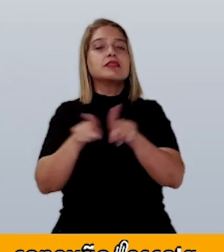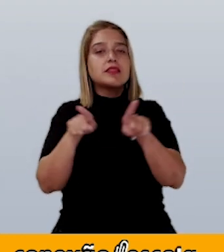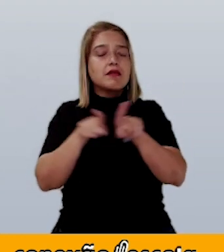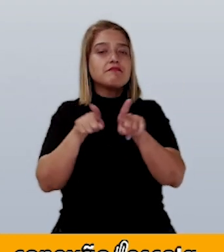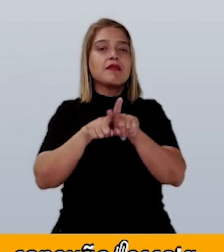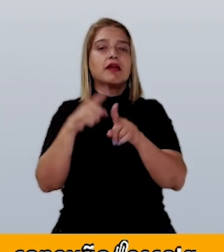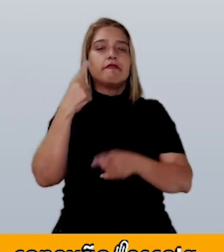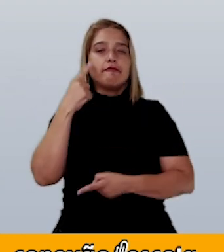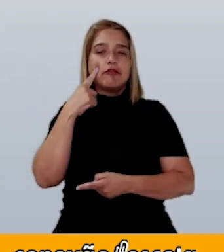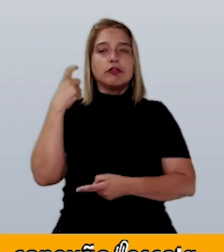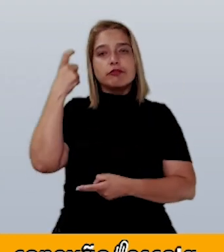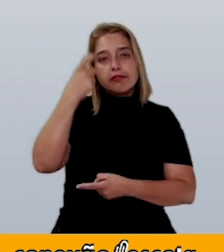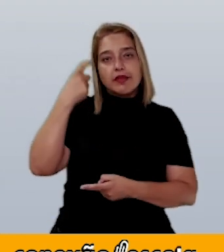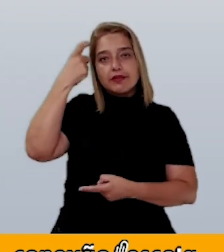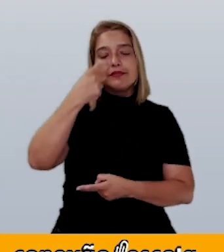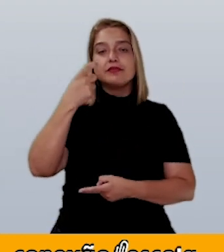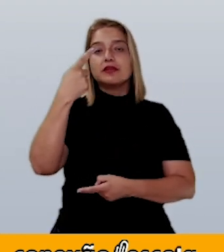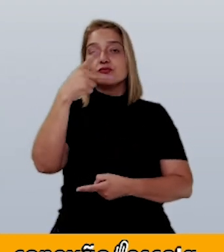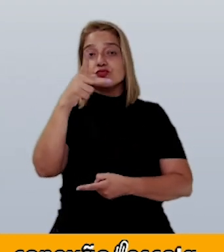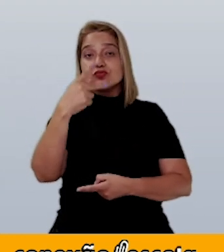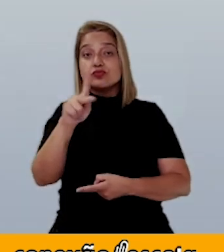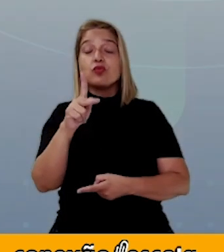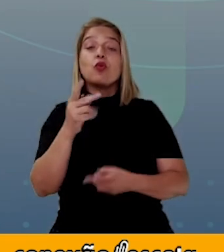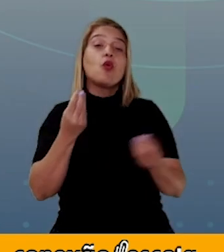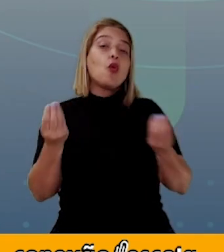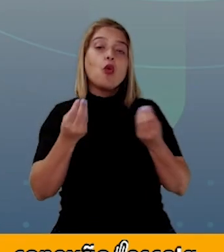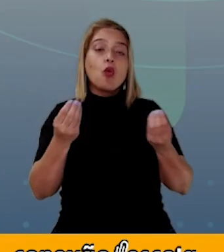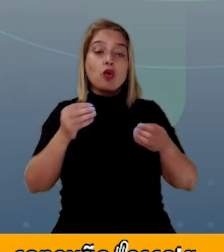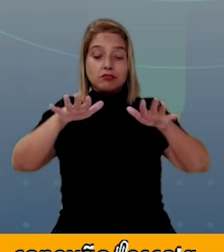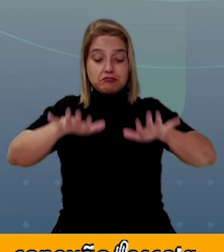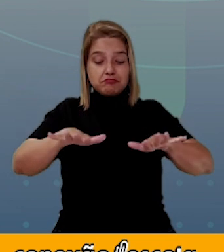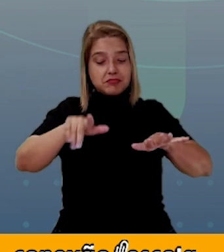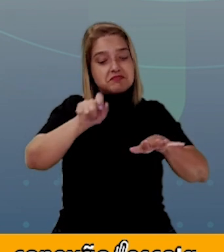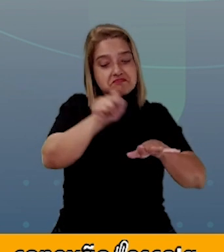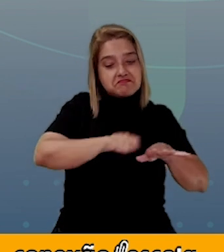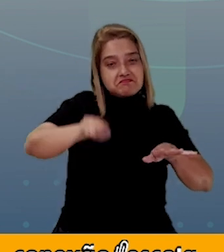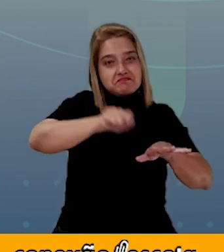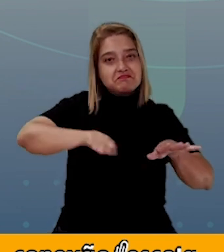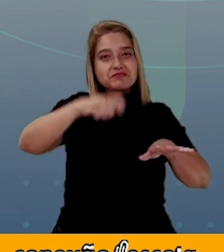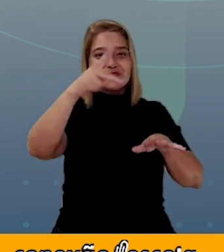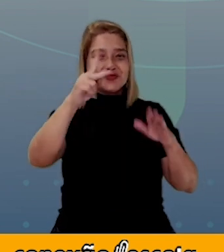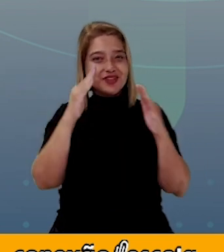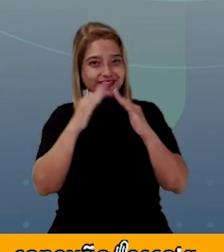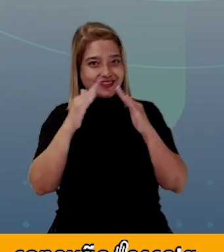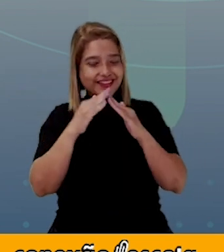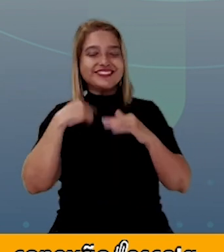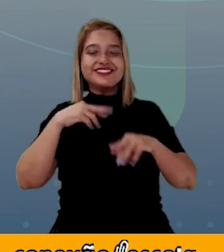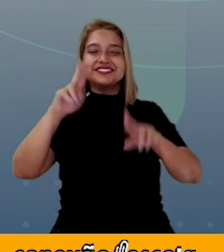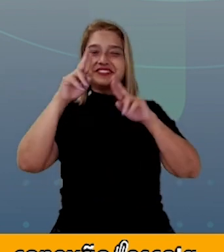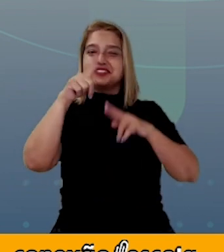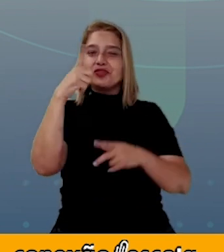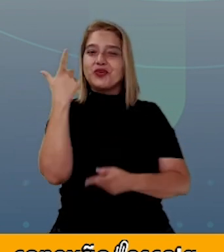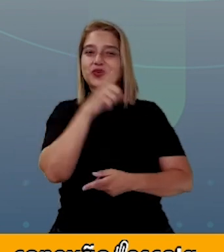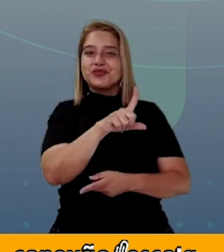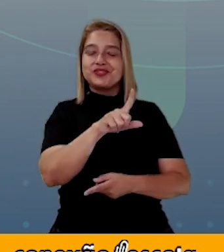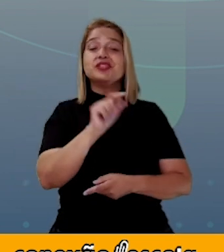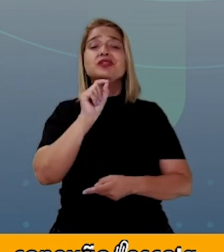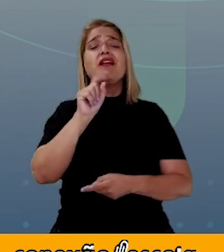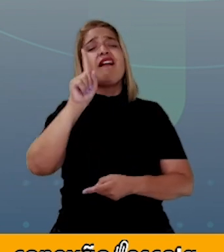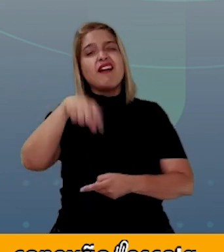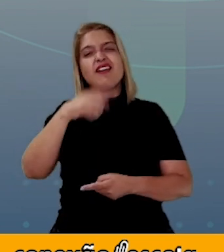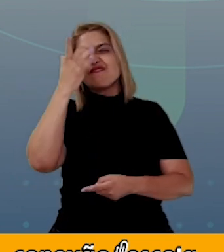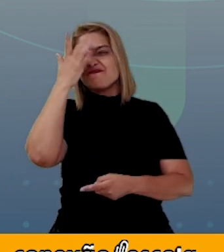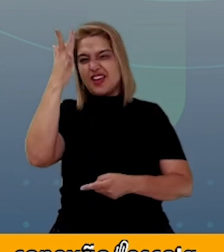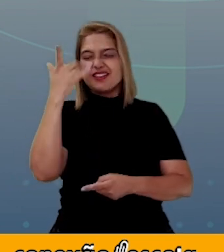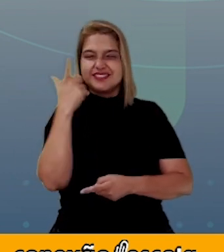essa ampliação em uma folha na sua casa? Tenho certeza que você vai conseguir, porque é